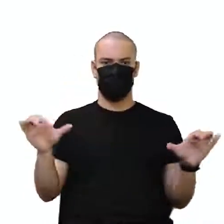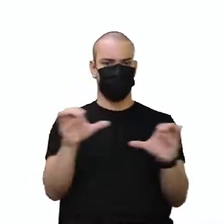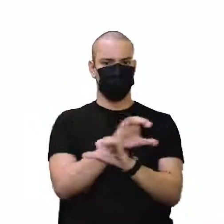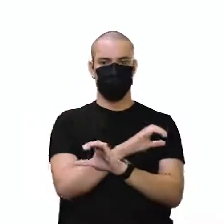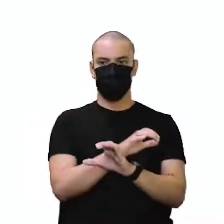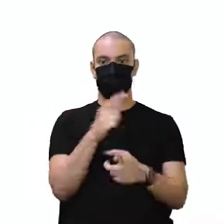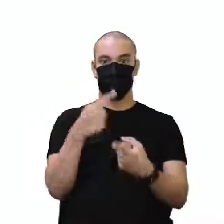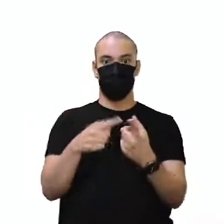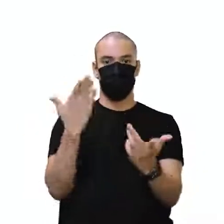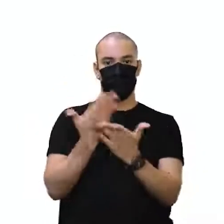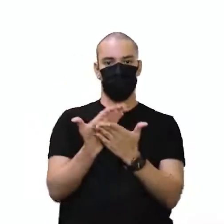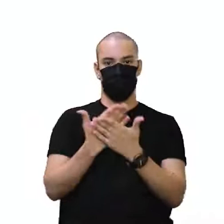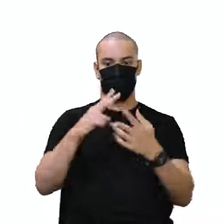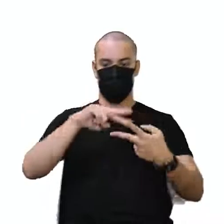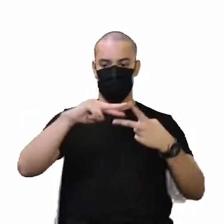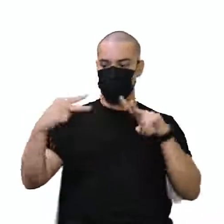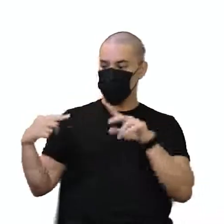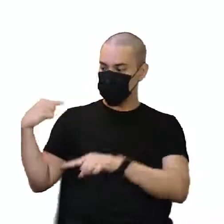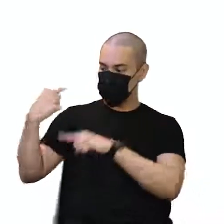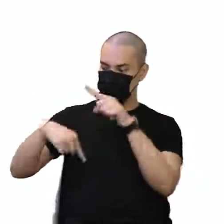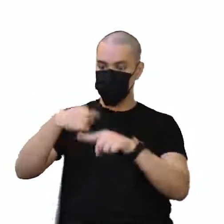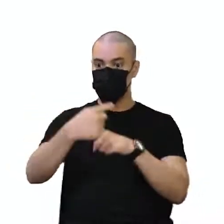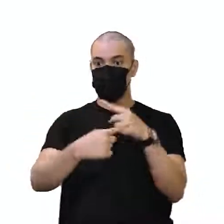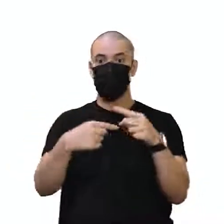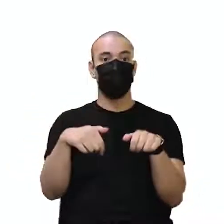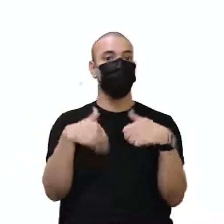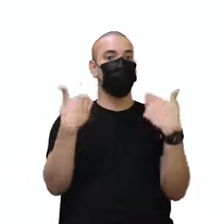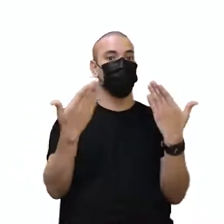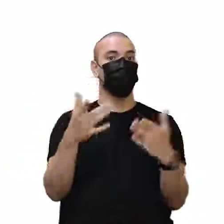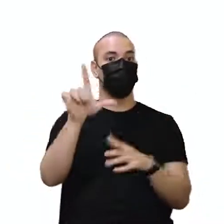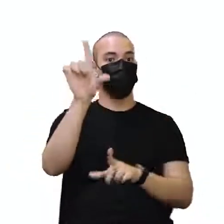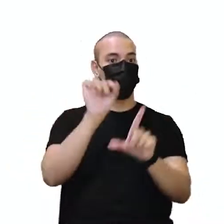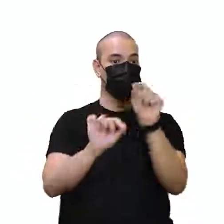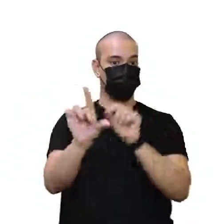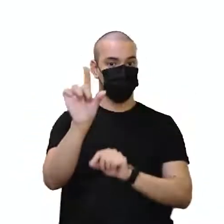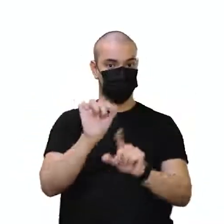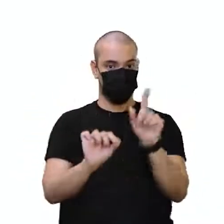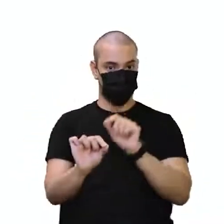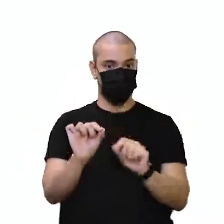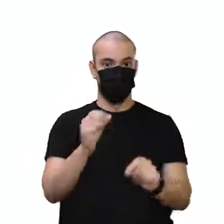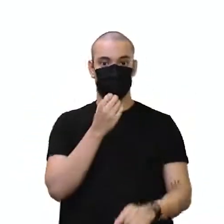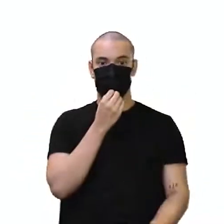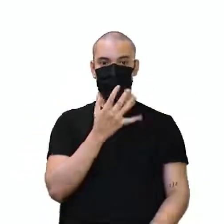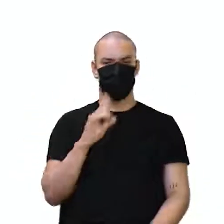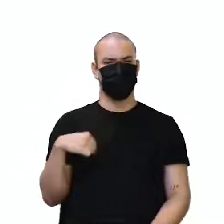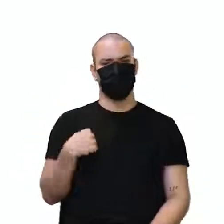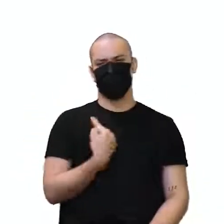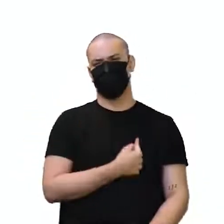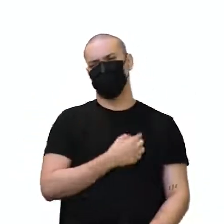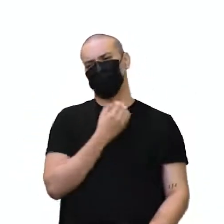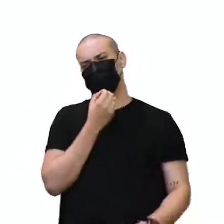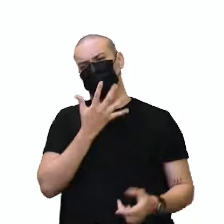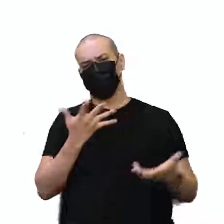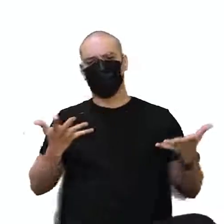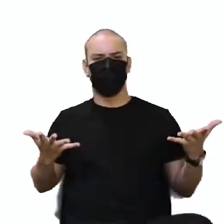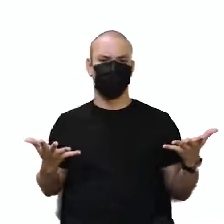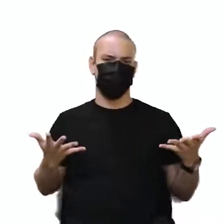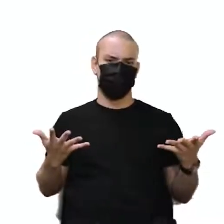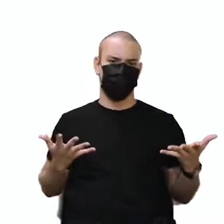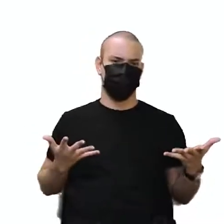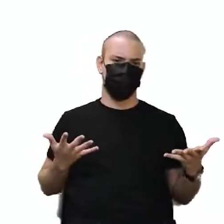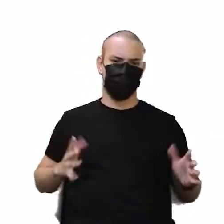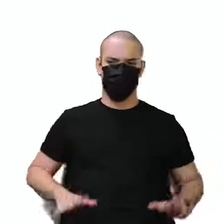Que estuda a herança biológica. Qual das alternativas? Então, professor, a gente está muito bonzinho, está, professor? É verdade.